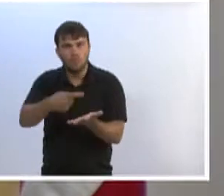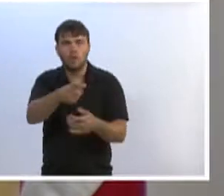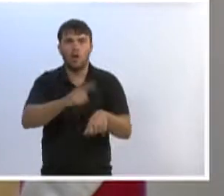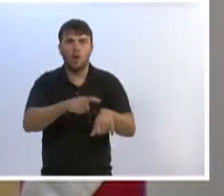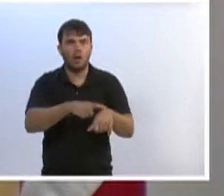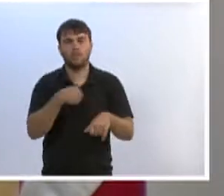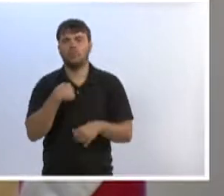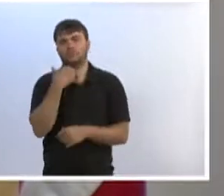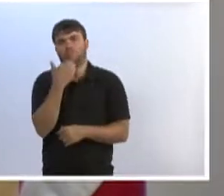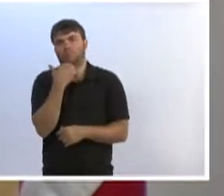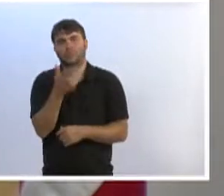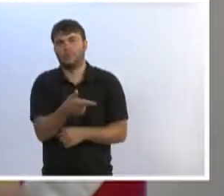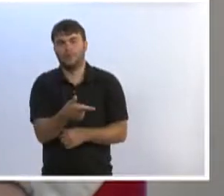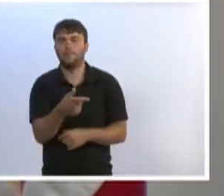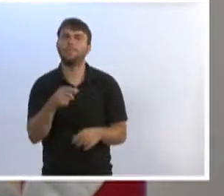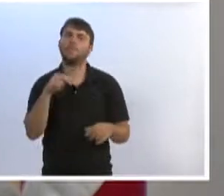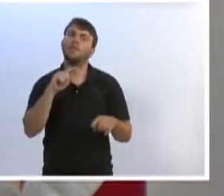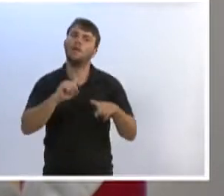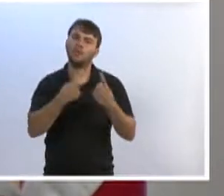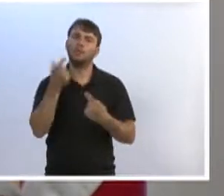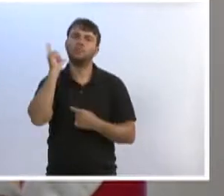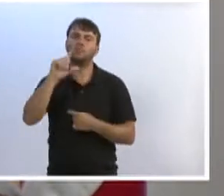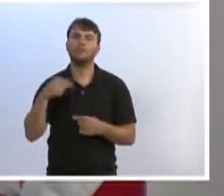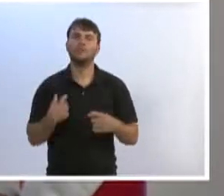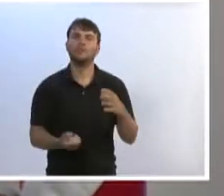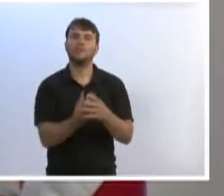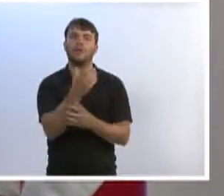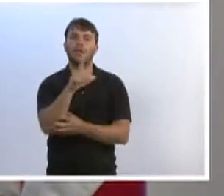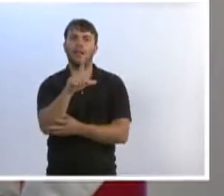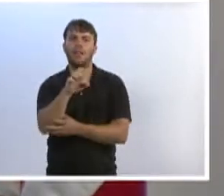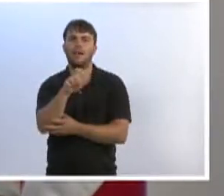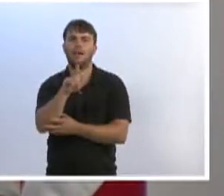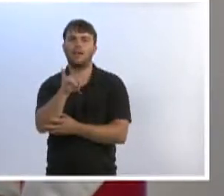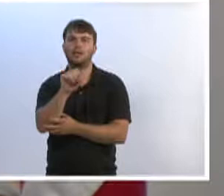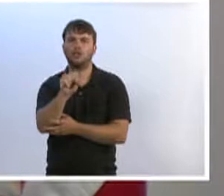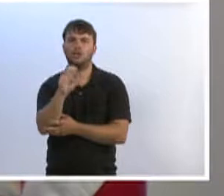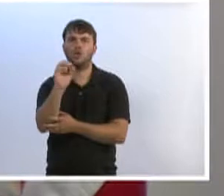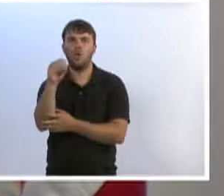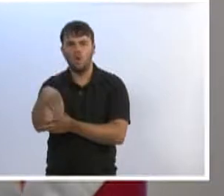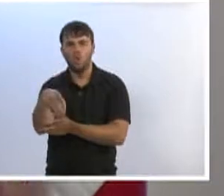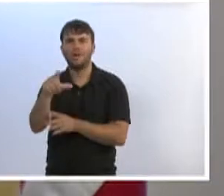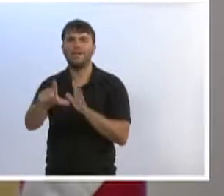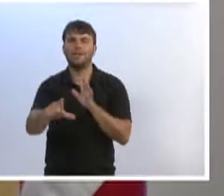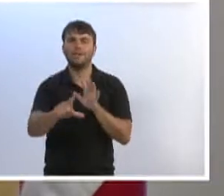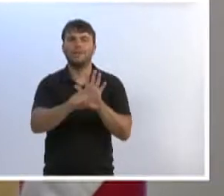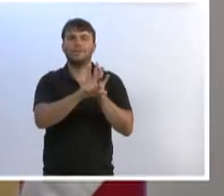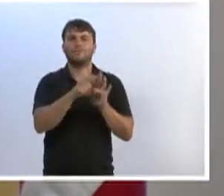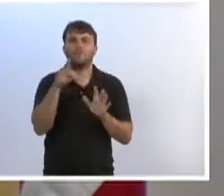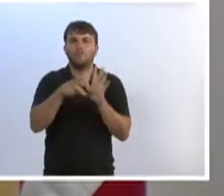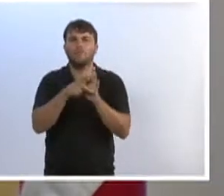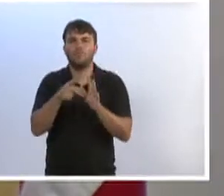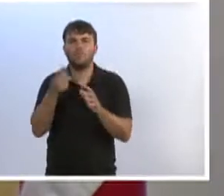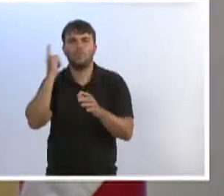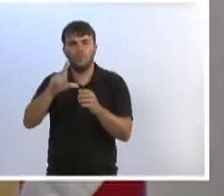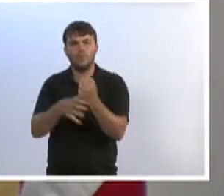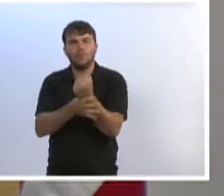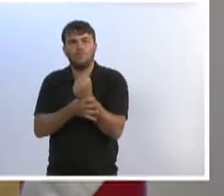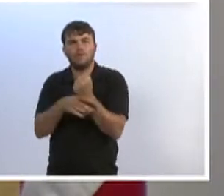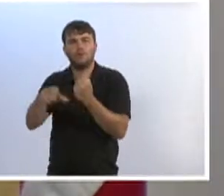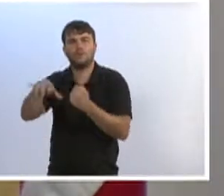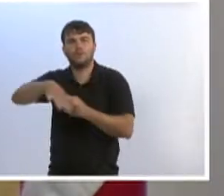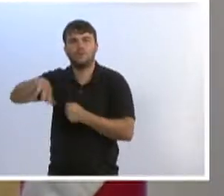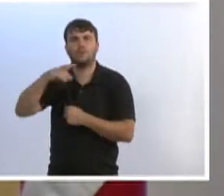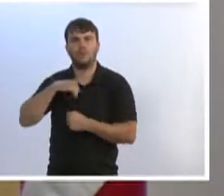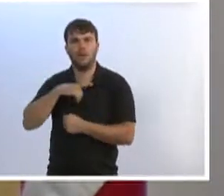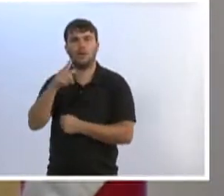não teríamos esse encaminhamento. Nós vamos criar o Legiscom, que é o Legislativo de Defesa do Consumidor. Nós temos o Ministério Público do Consumidor, nós